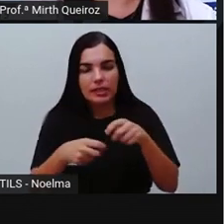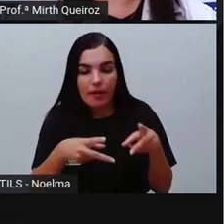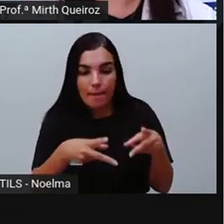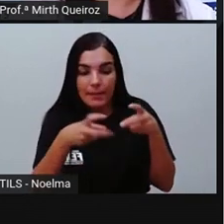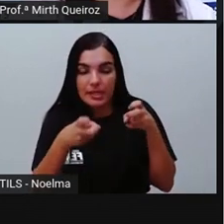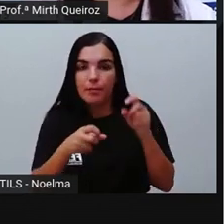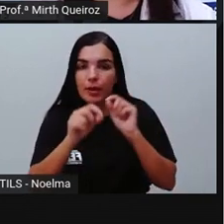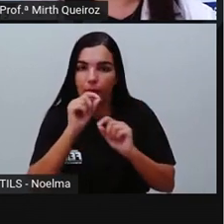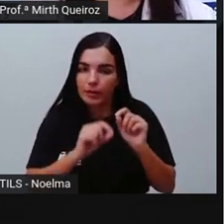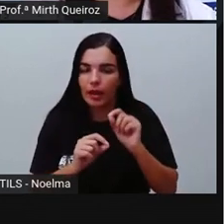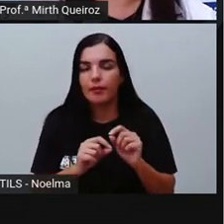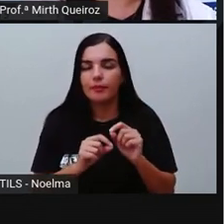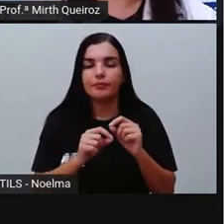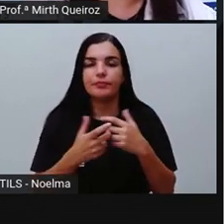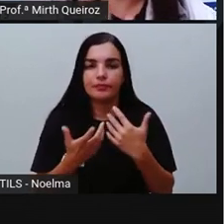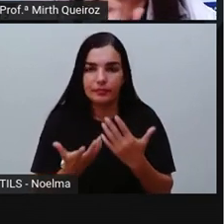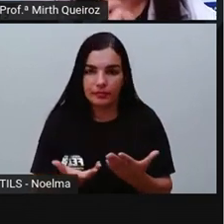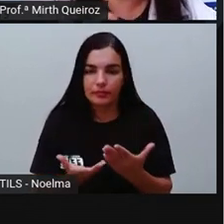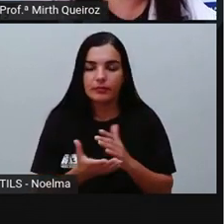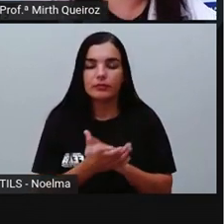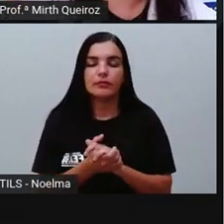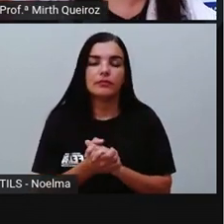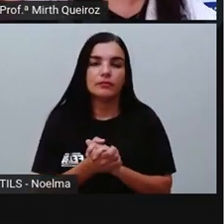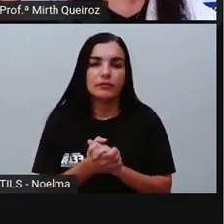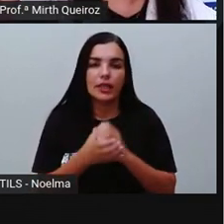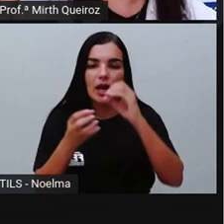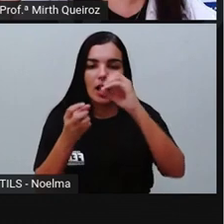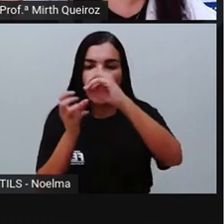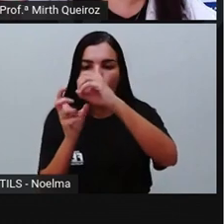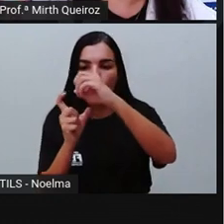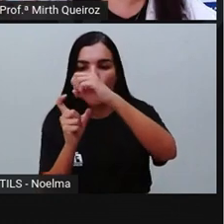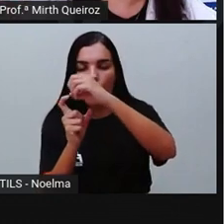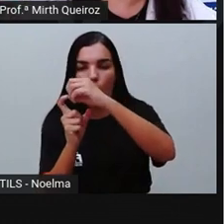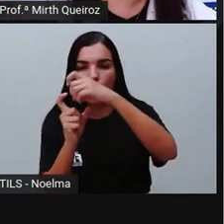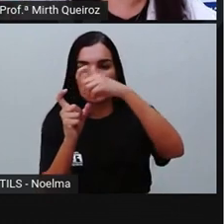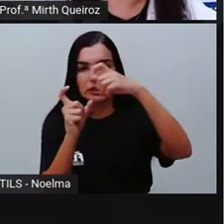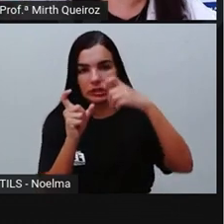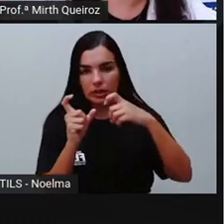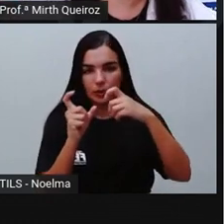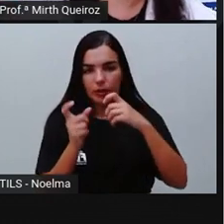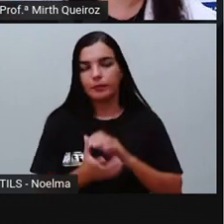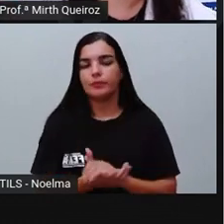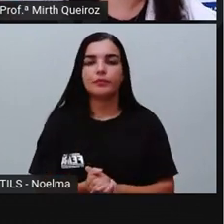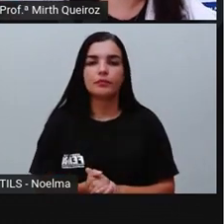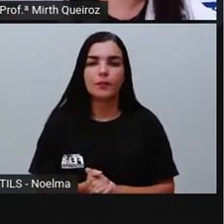a partir disso aí, certo? Porque ela vai ser dita ali, ó, com uma intensidade maior.